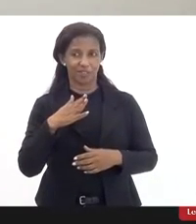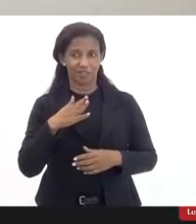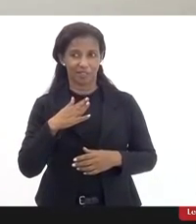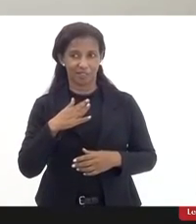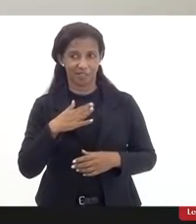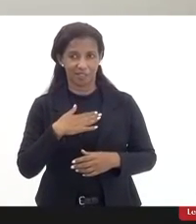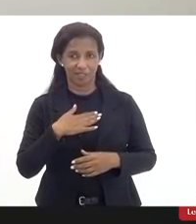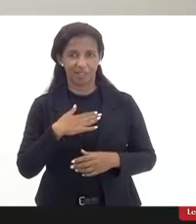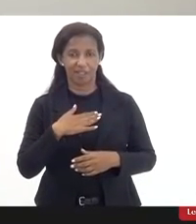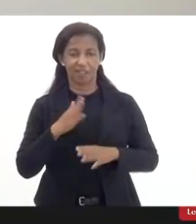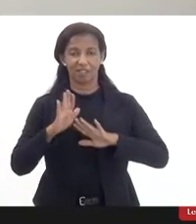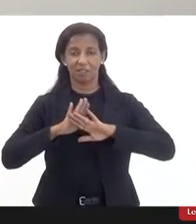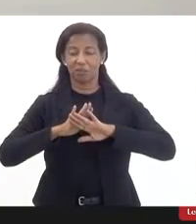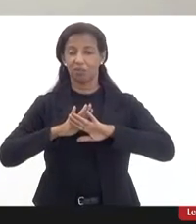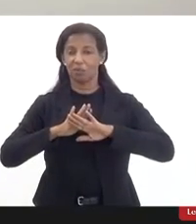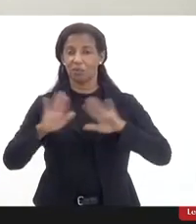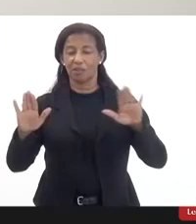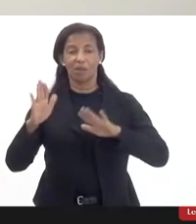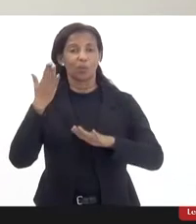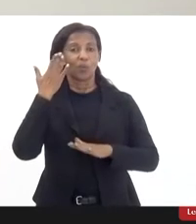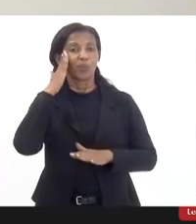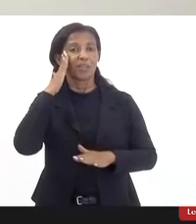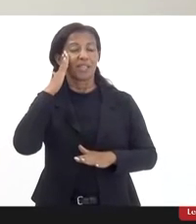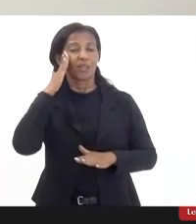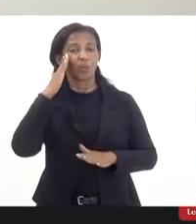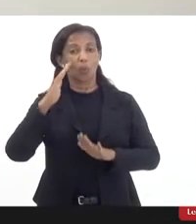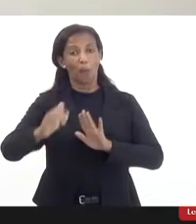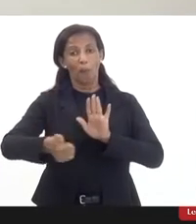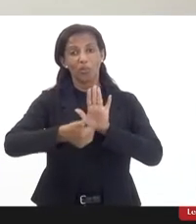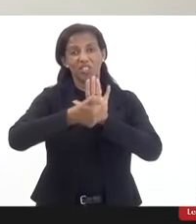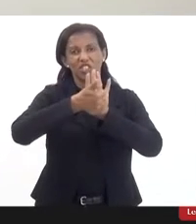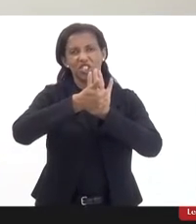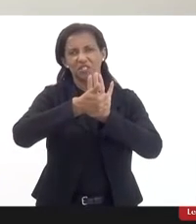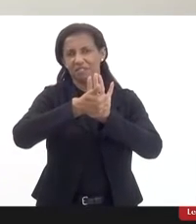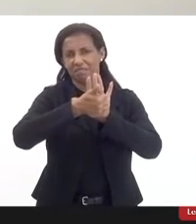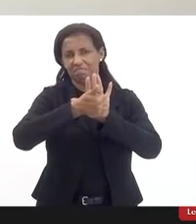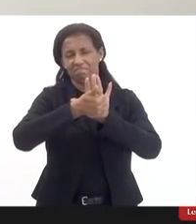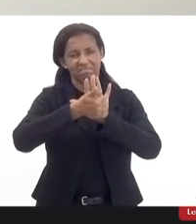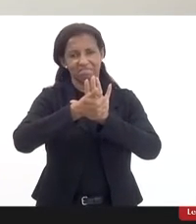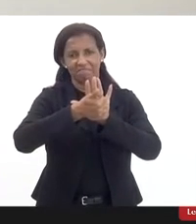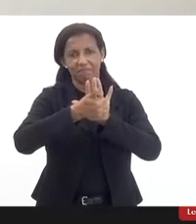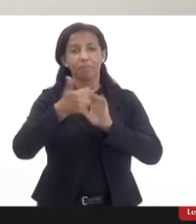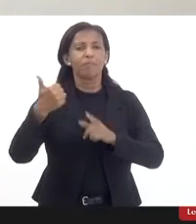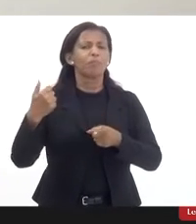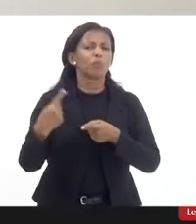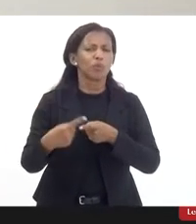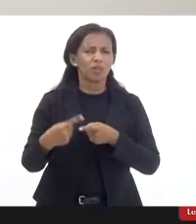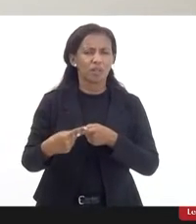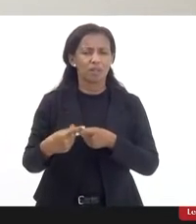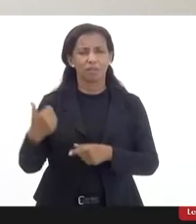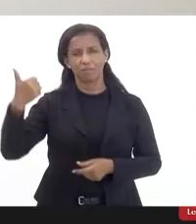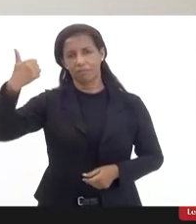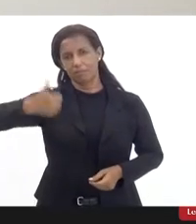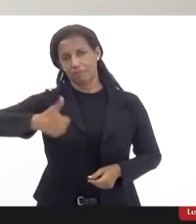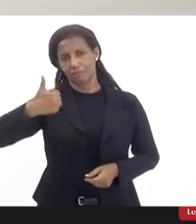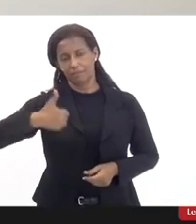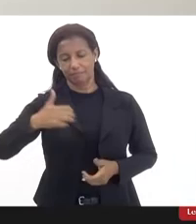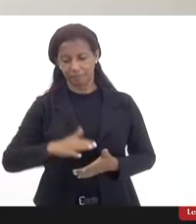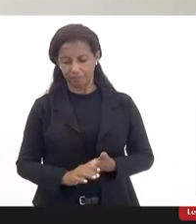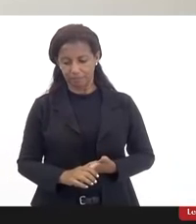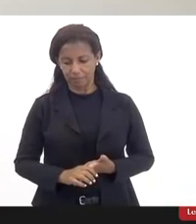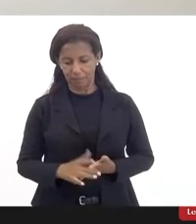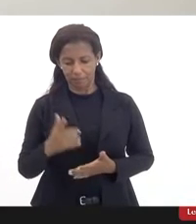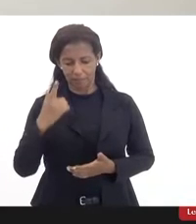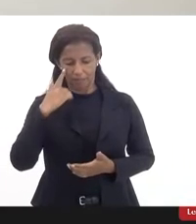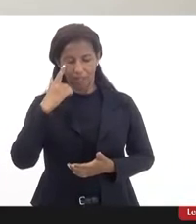não não entendo elas como positivas e por quê primeiro a gente condicionar a